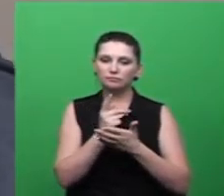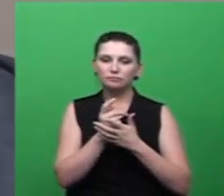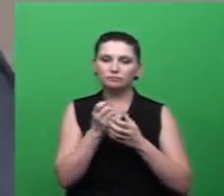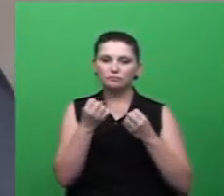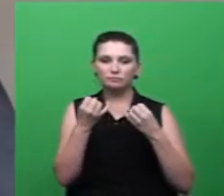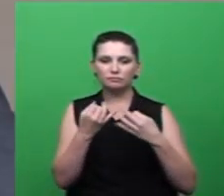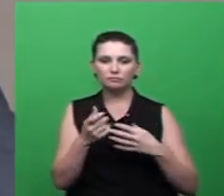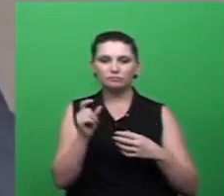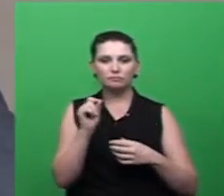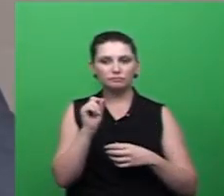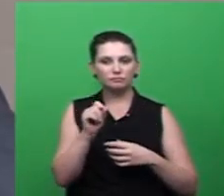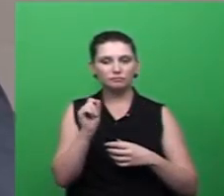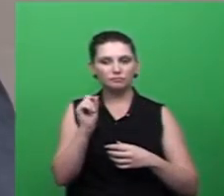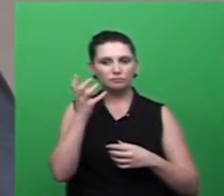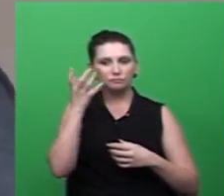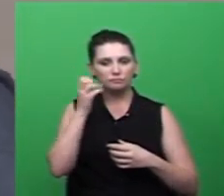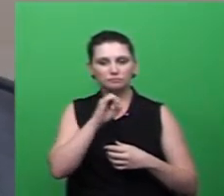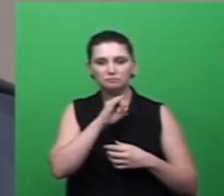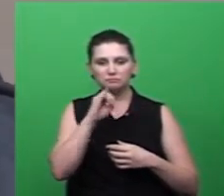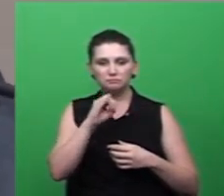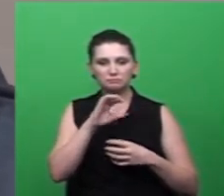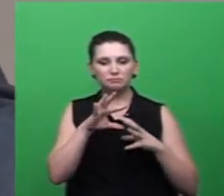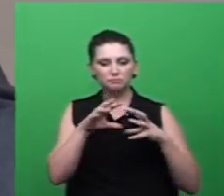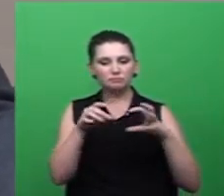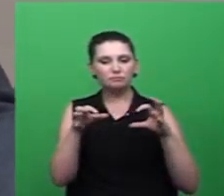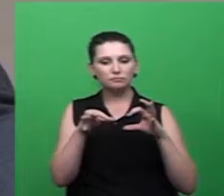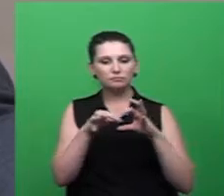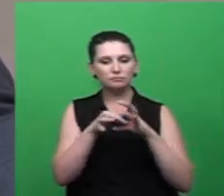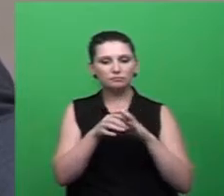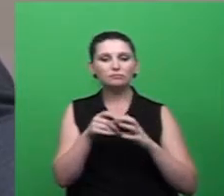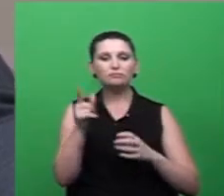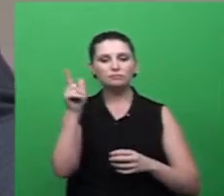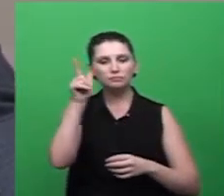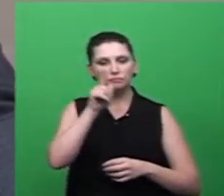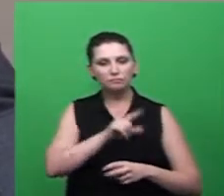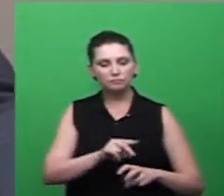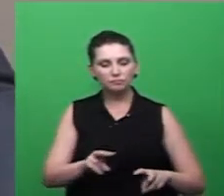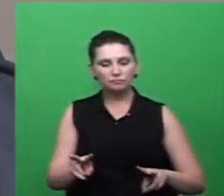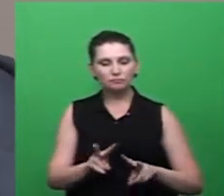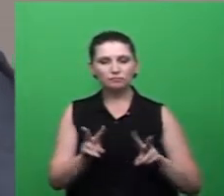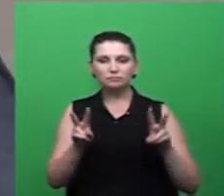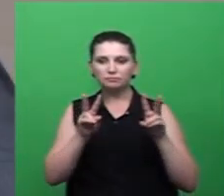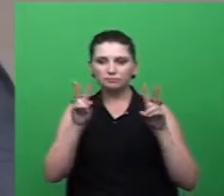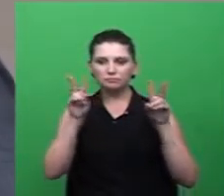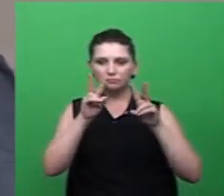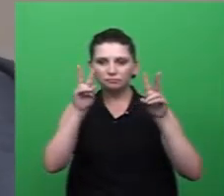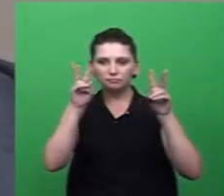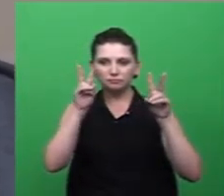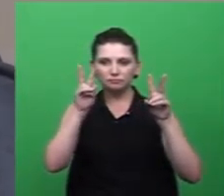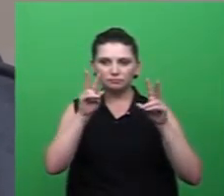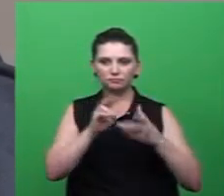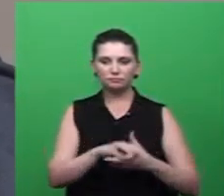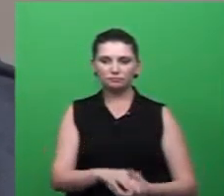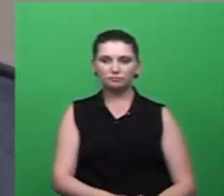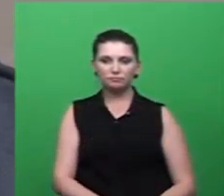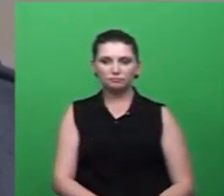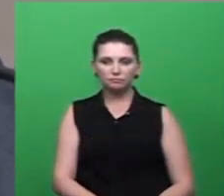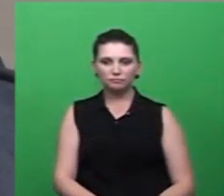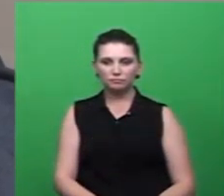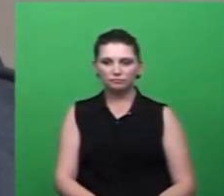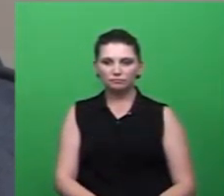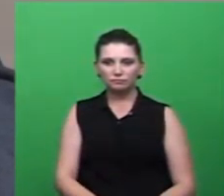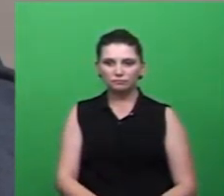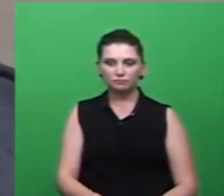juntam a vitória com certeza ela se aproxima de nós e eu tenho acompanhado o trabalho